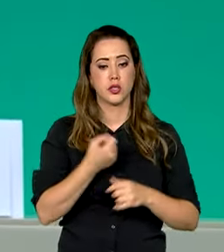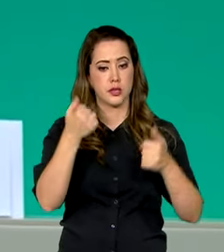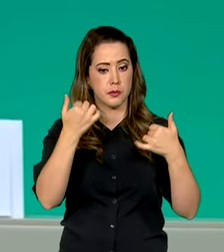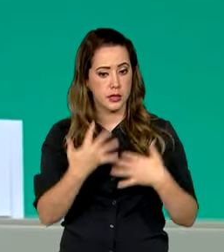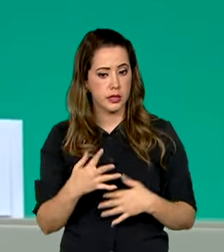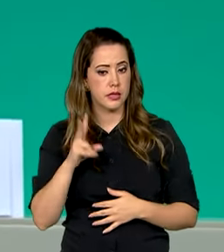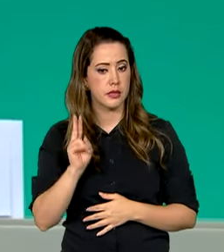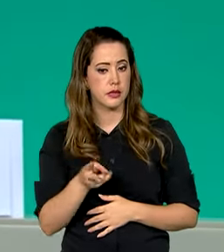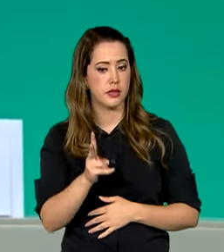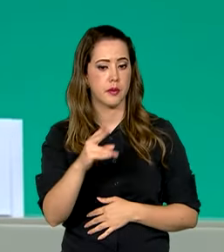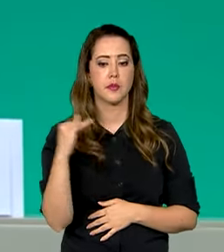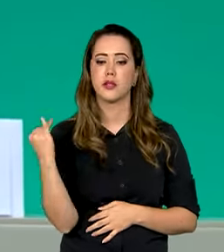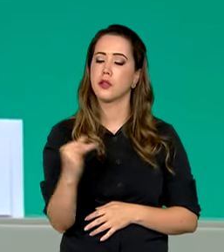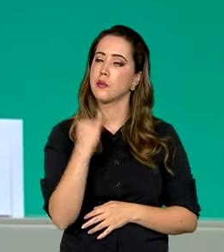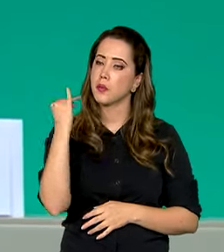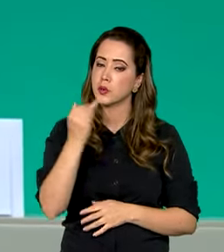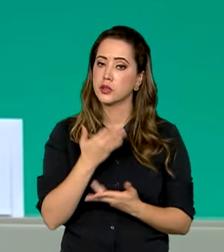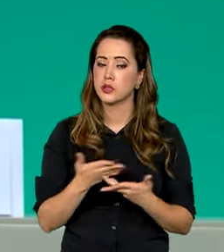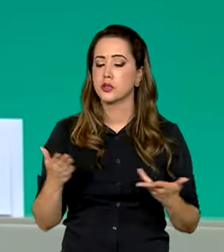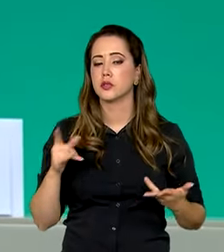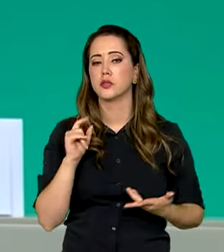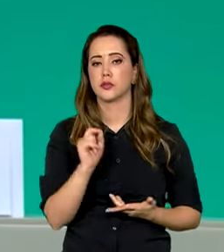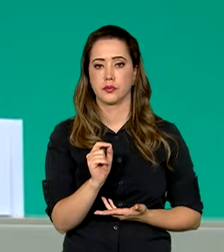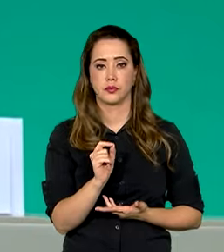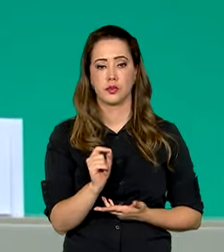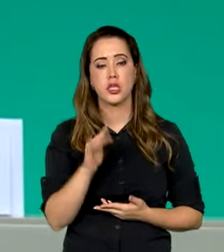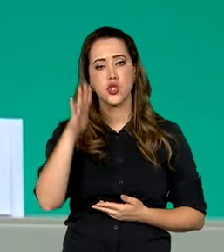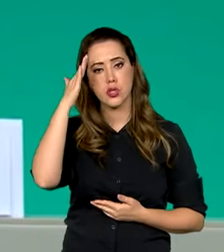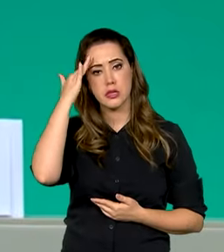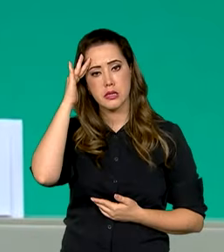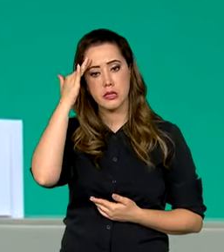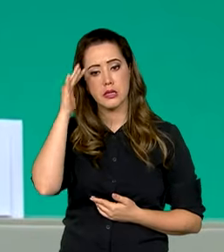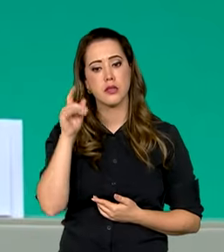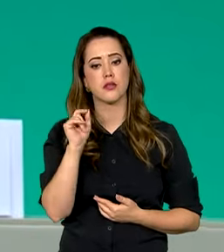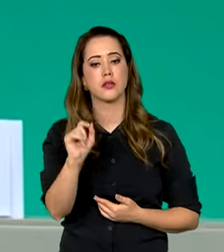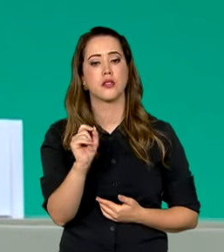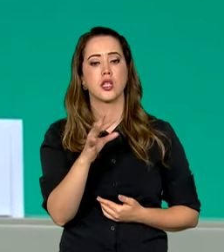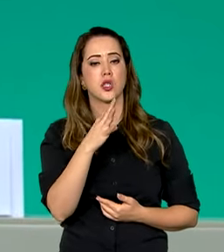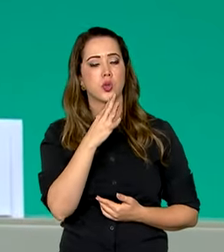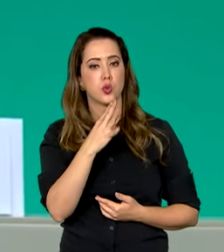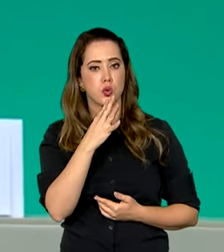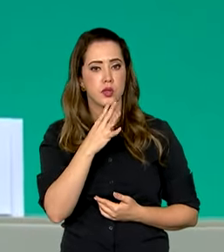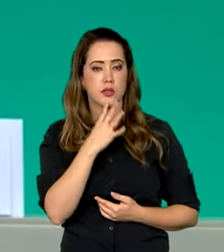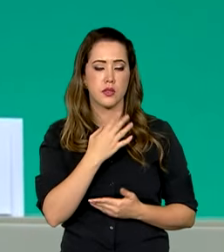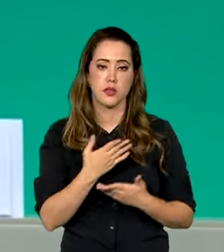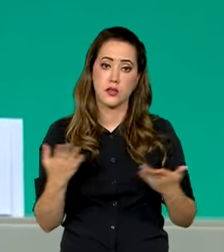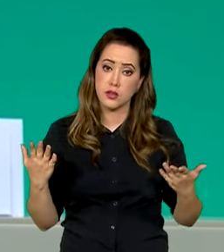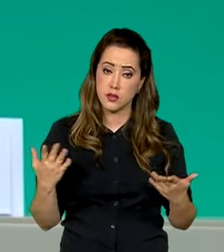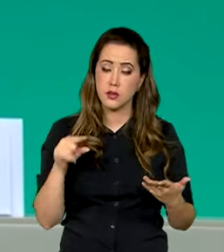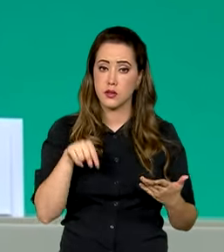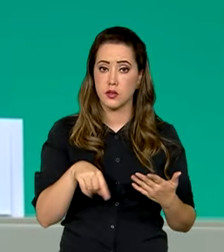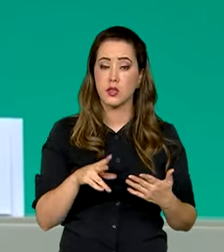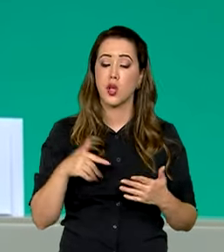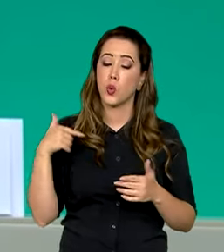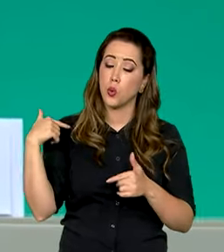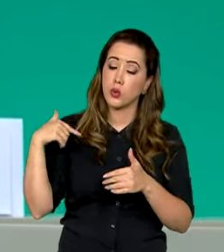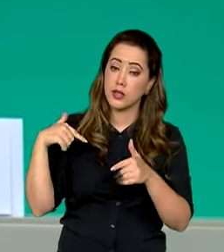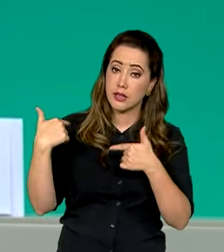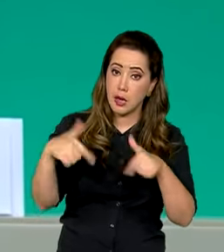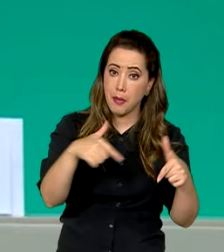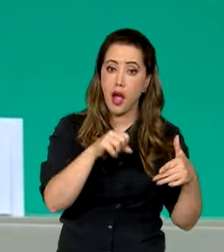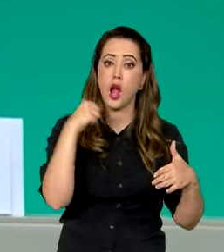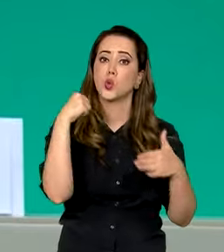muito da importância de se compreender, de reconhecer o protagonismo dos